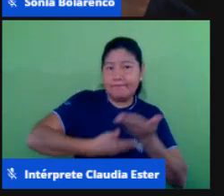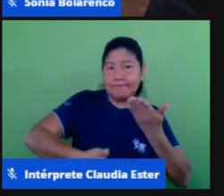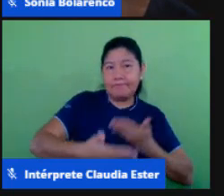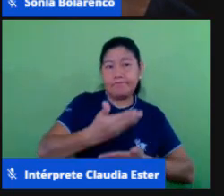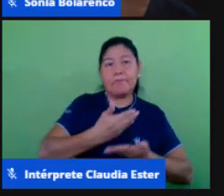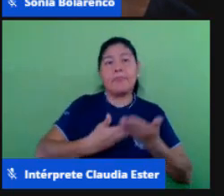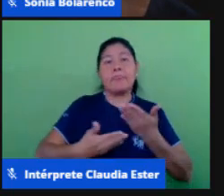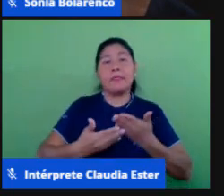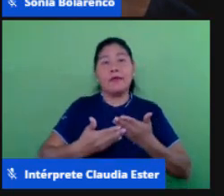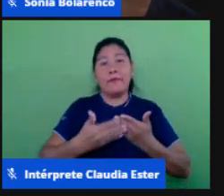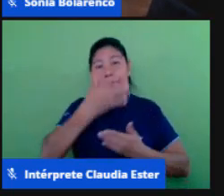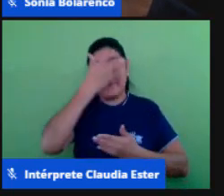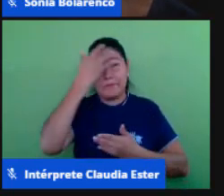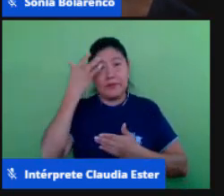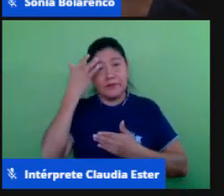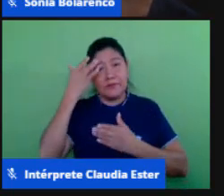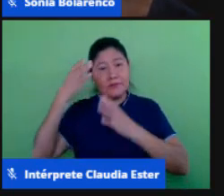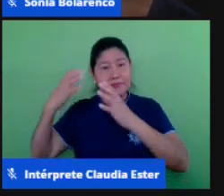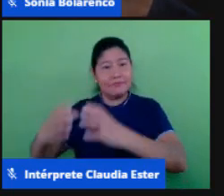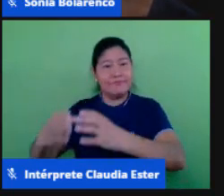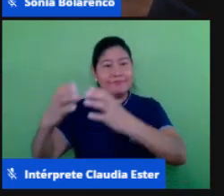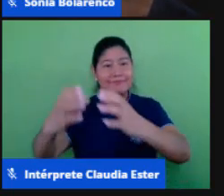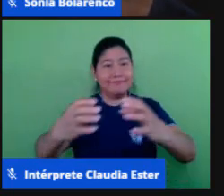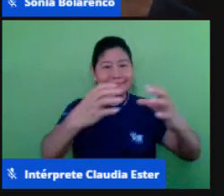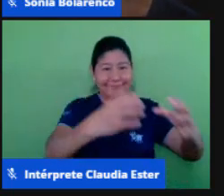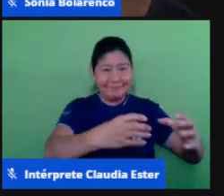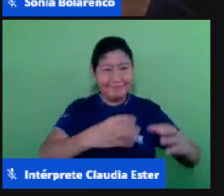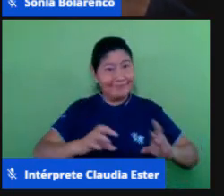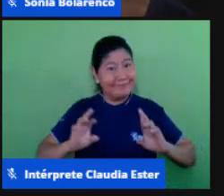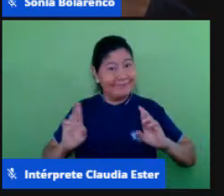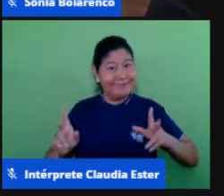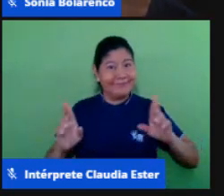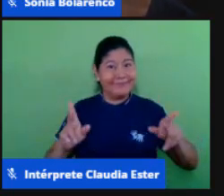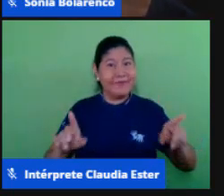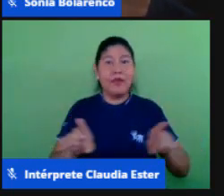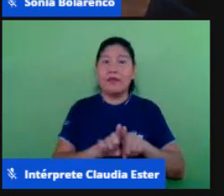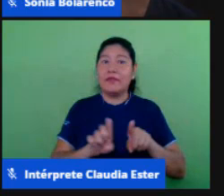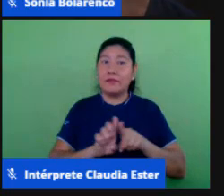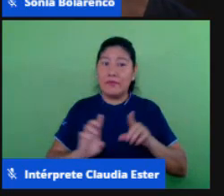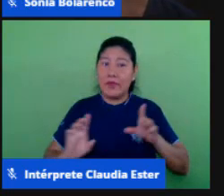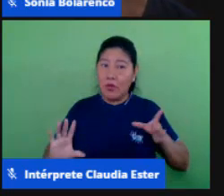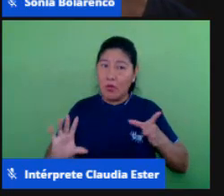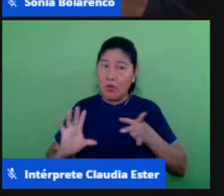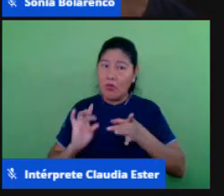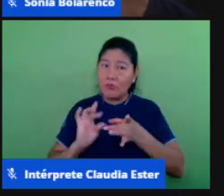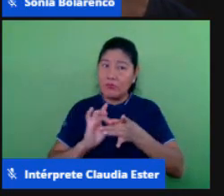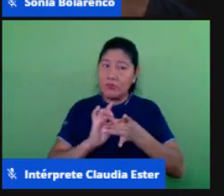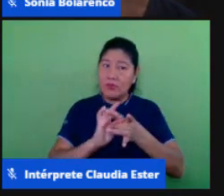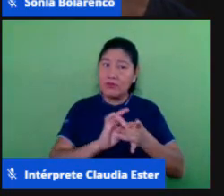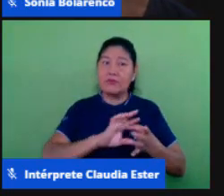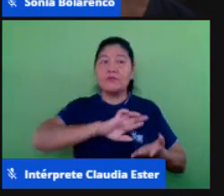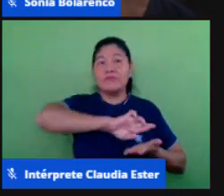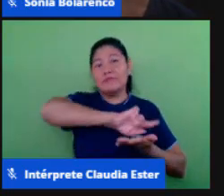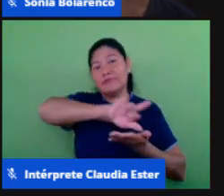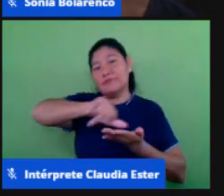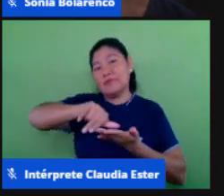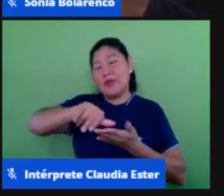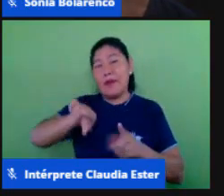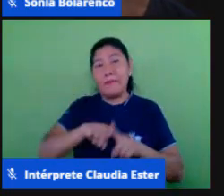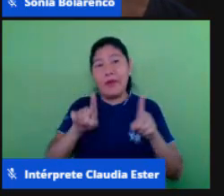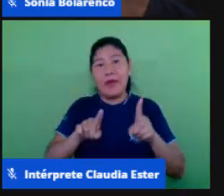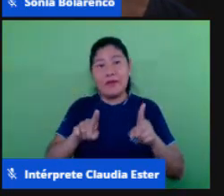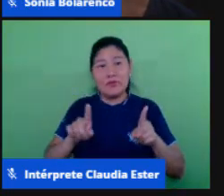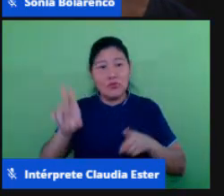lugares diferentes né em contextos diferentes mas aprendendo pela mediação da